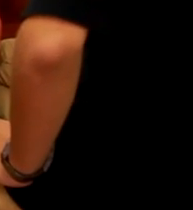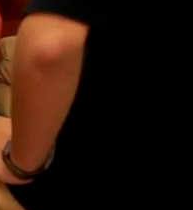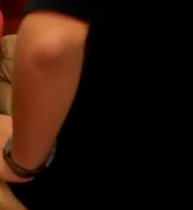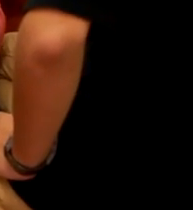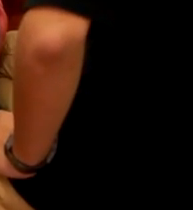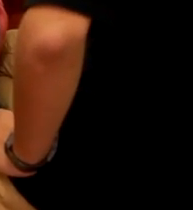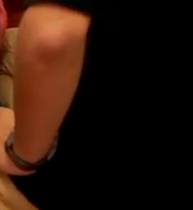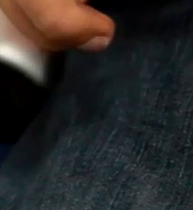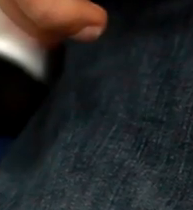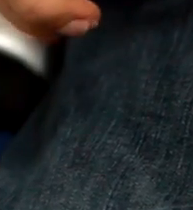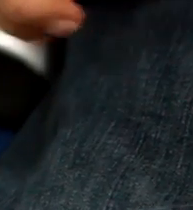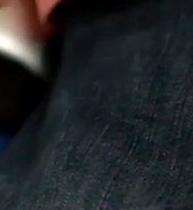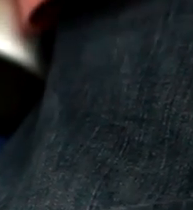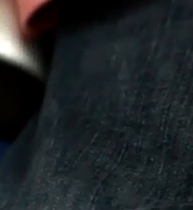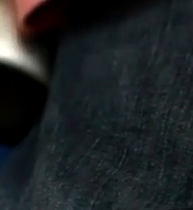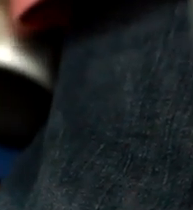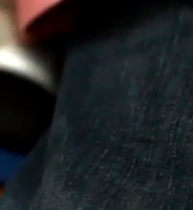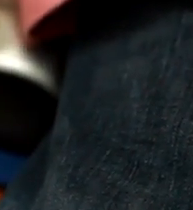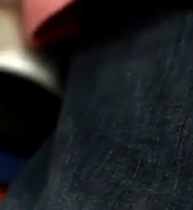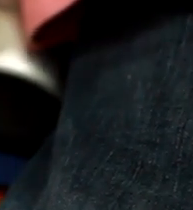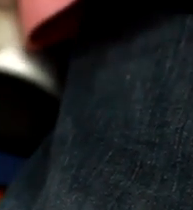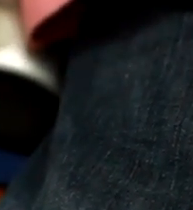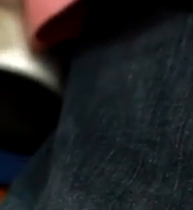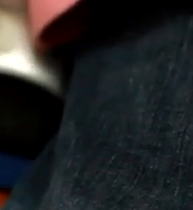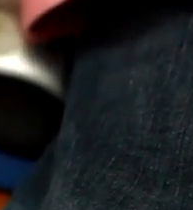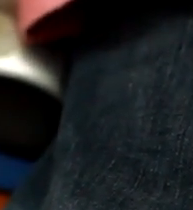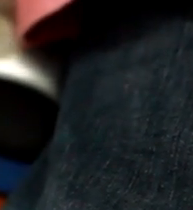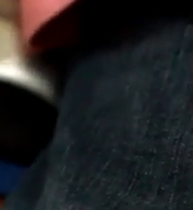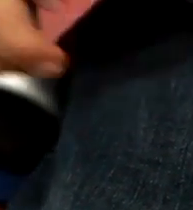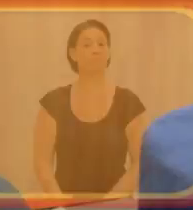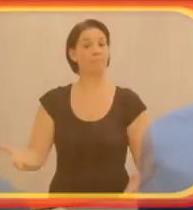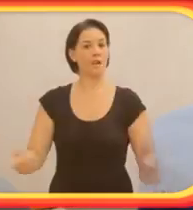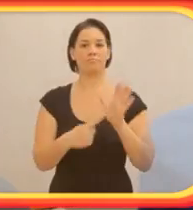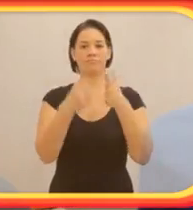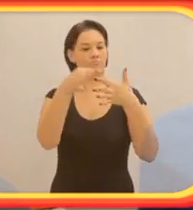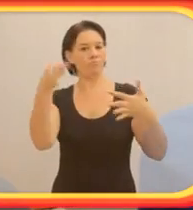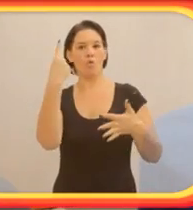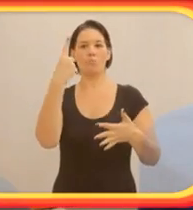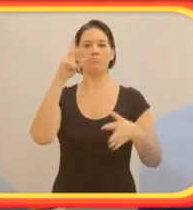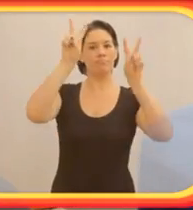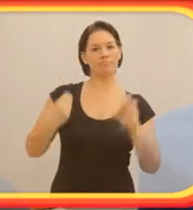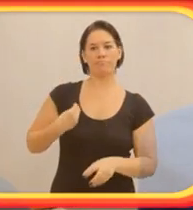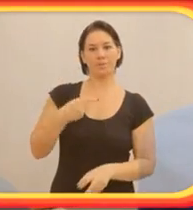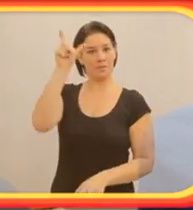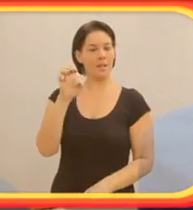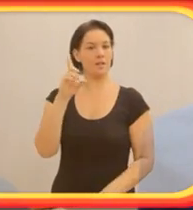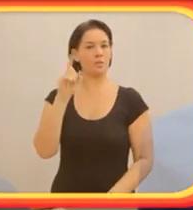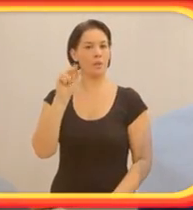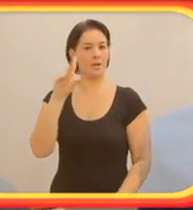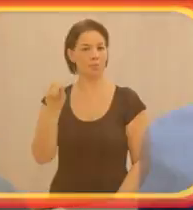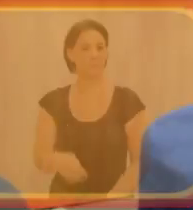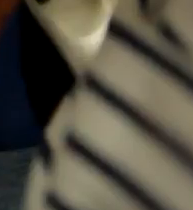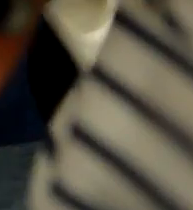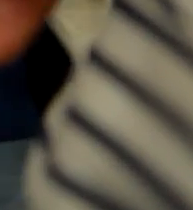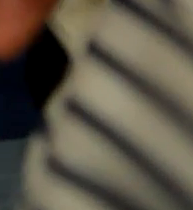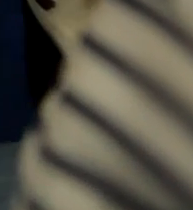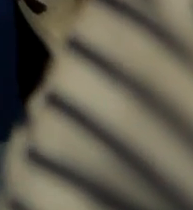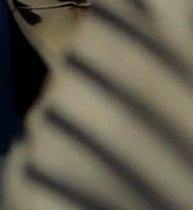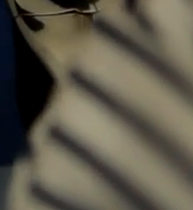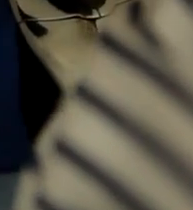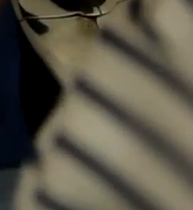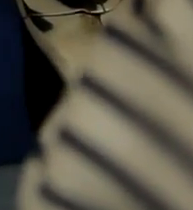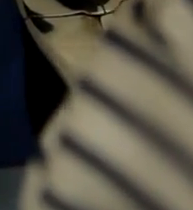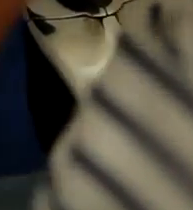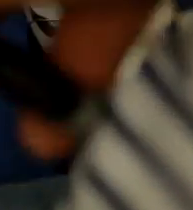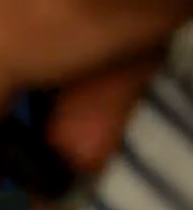monitor. Eduardo digita em um teclado utilizando uma caneta comprida com borracha na ponta. E agora, mais um aspecto da vida de Eduardo. Deitado